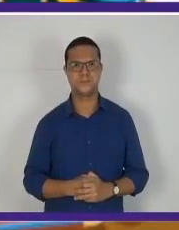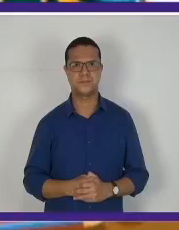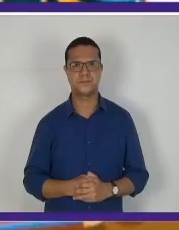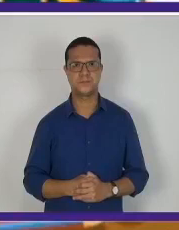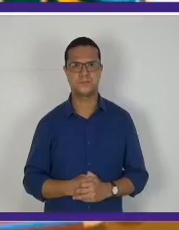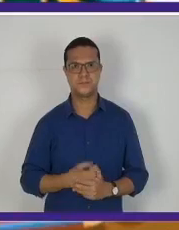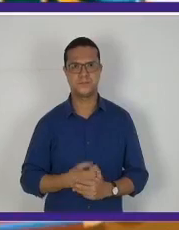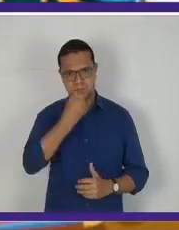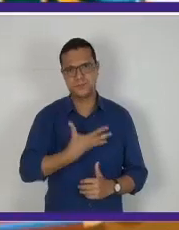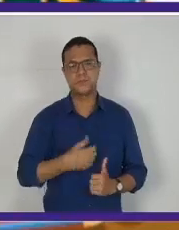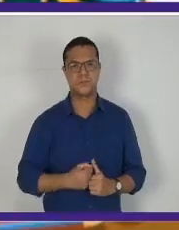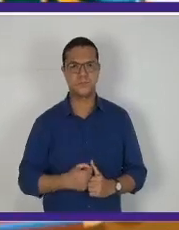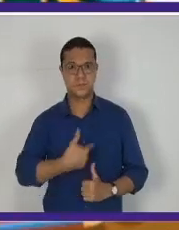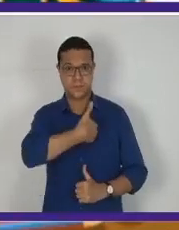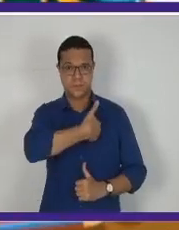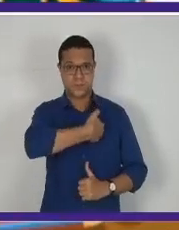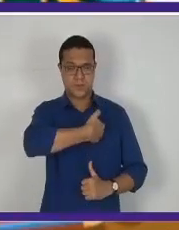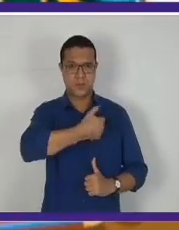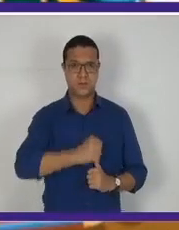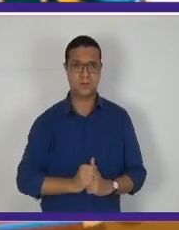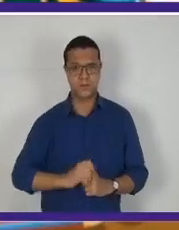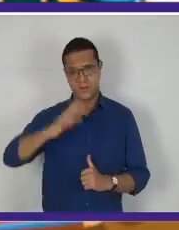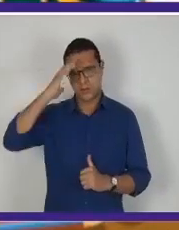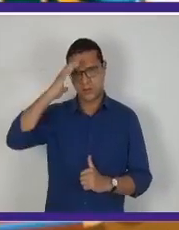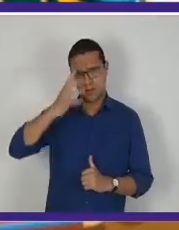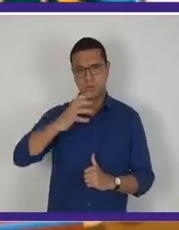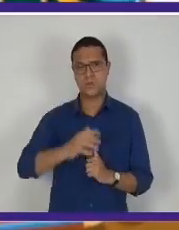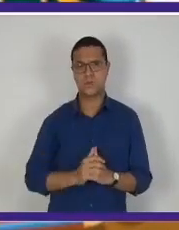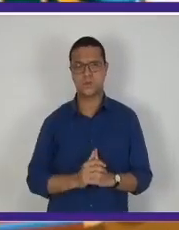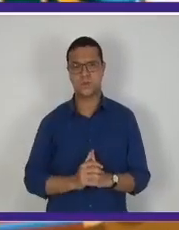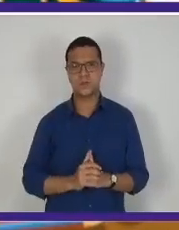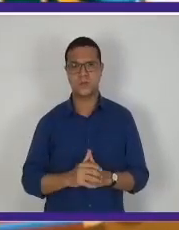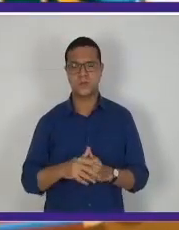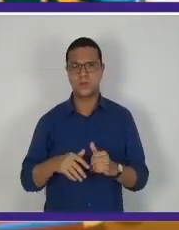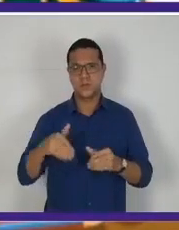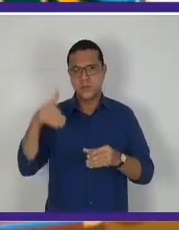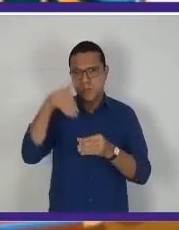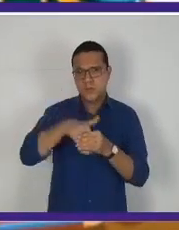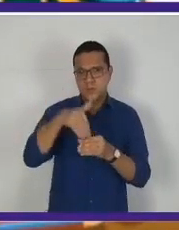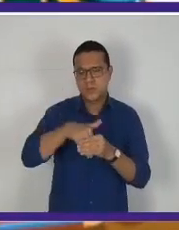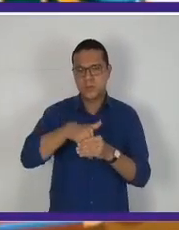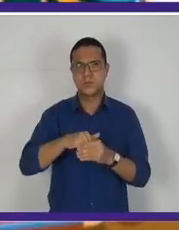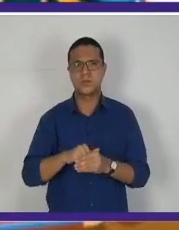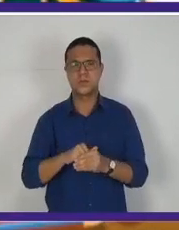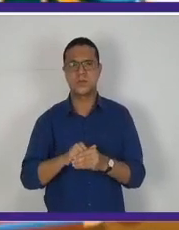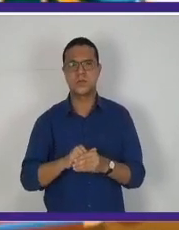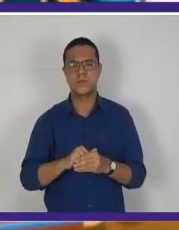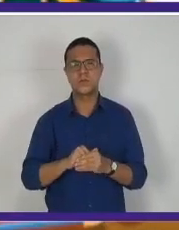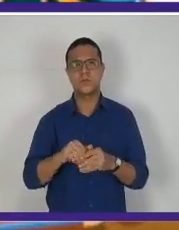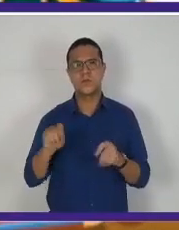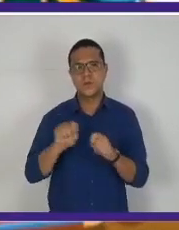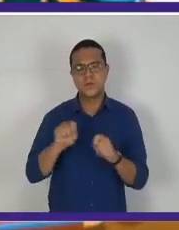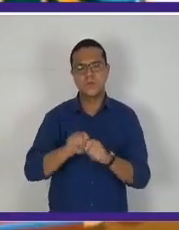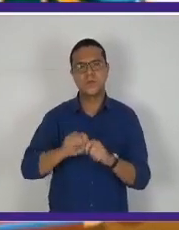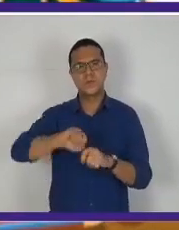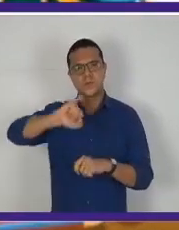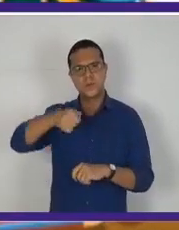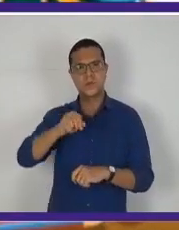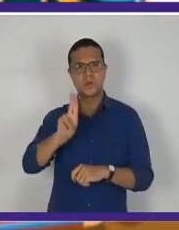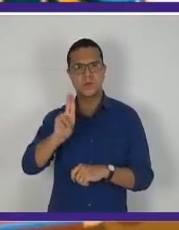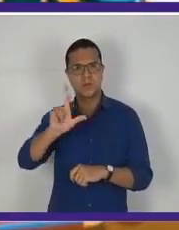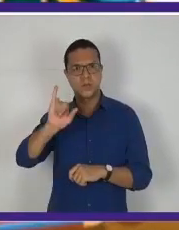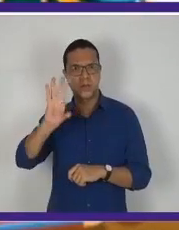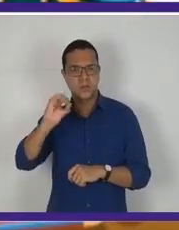Bem, Vargas, o resultado da eleição é favorável a Júlio Prestes. Como vocês sabem,